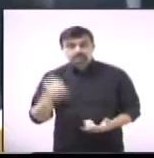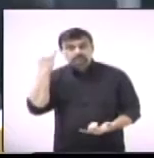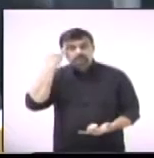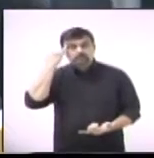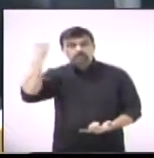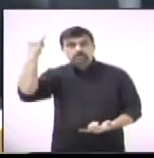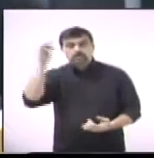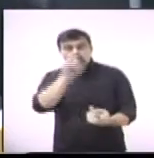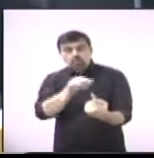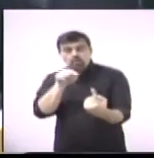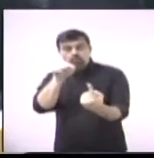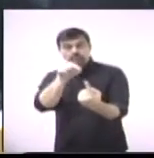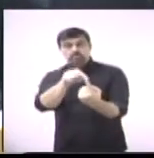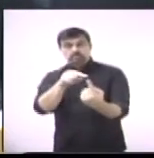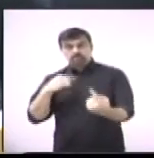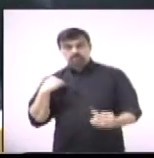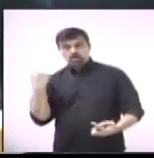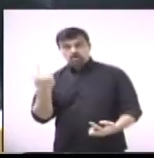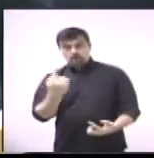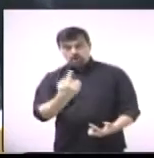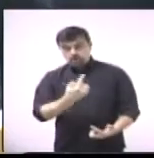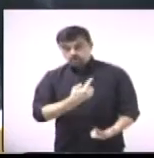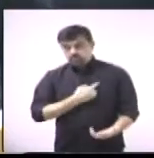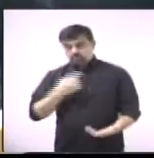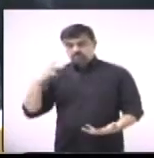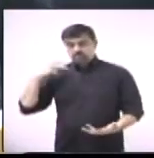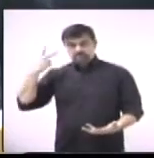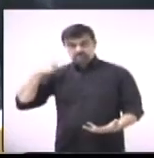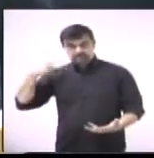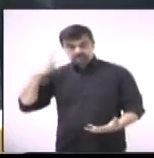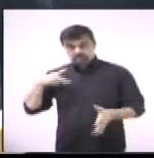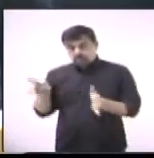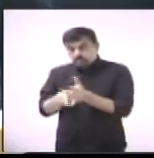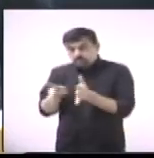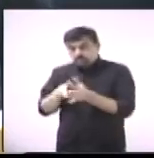ideia é que possamos aqui, na nossa região metropolitana,